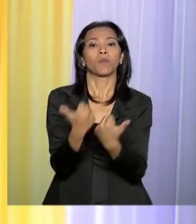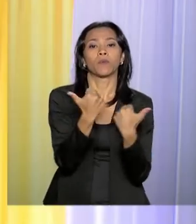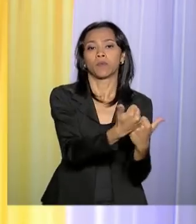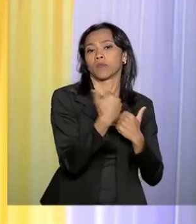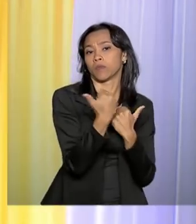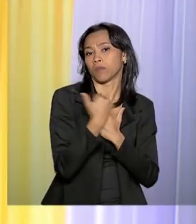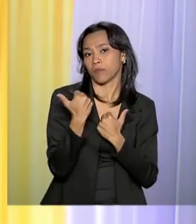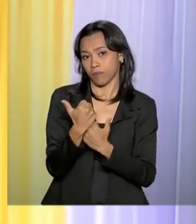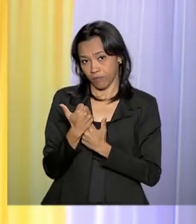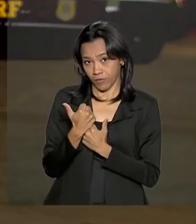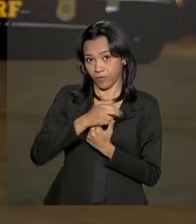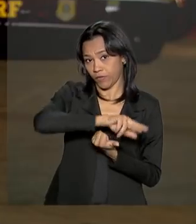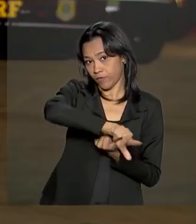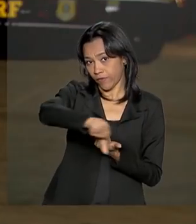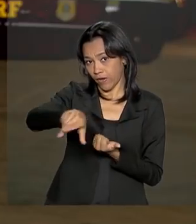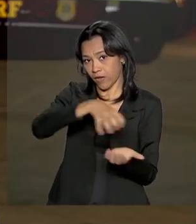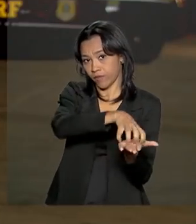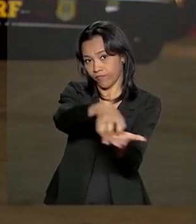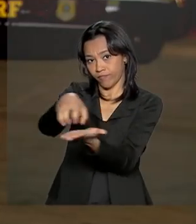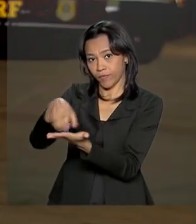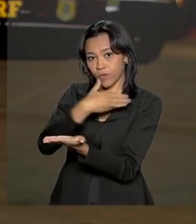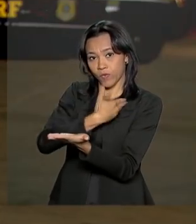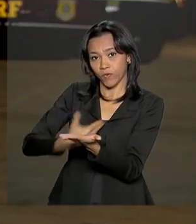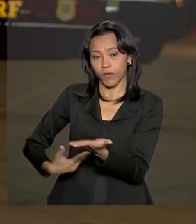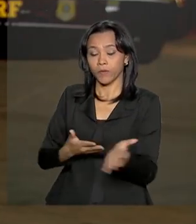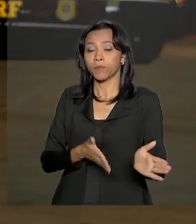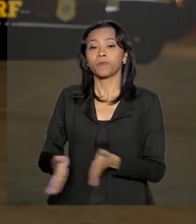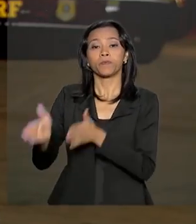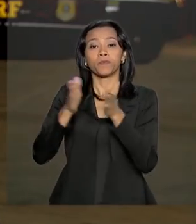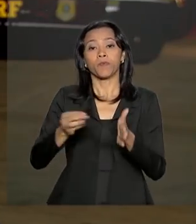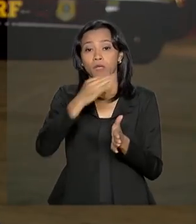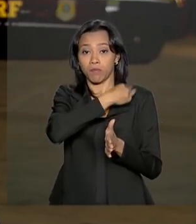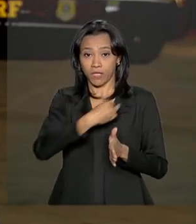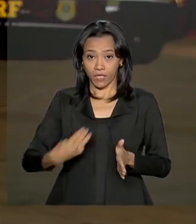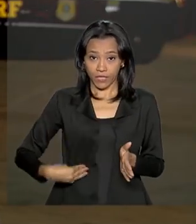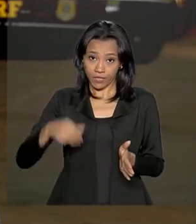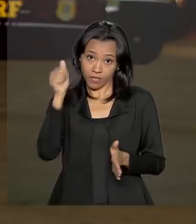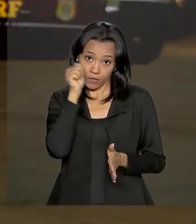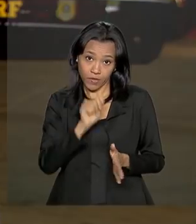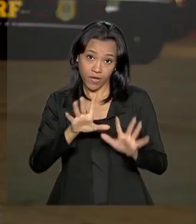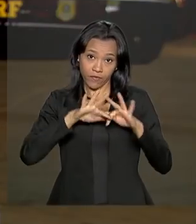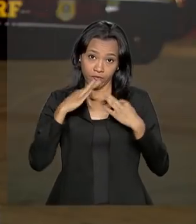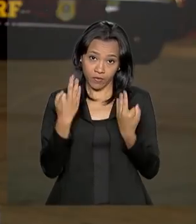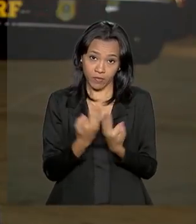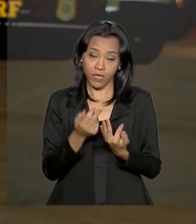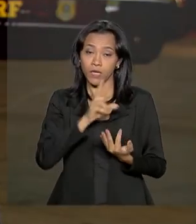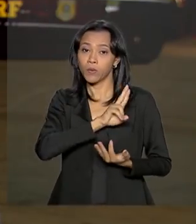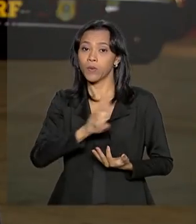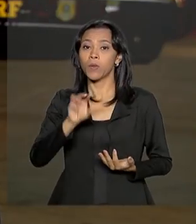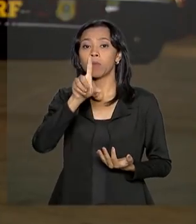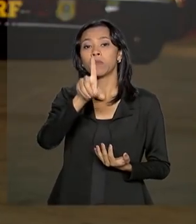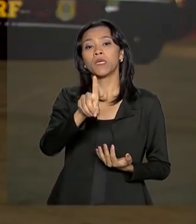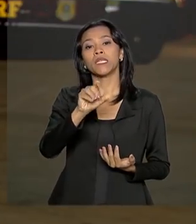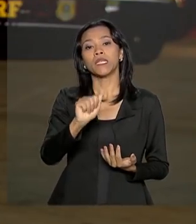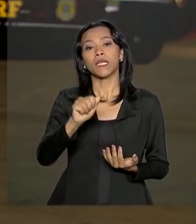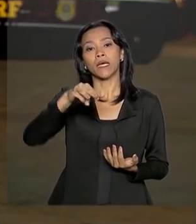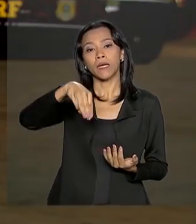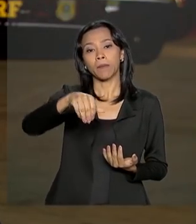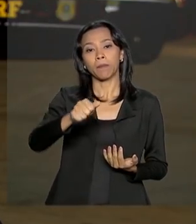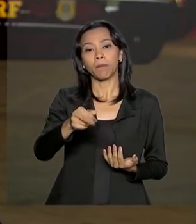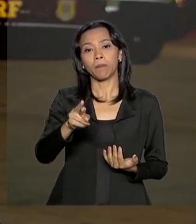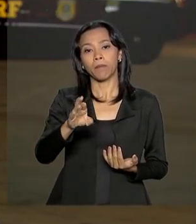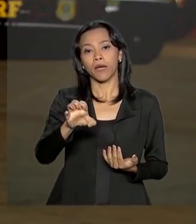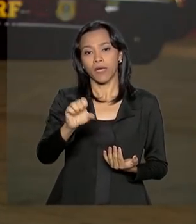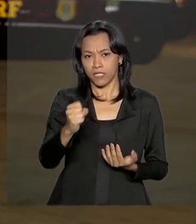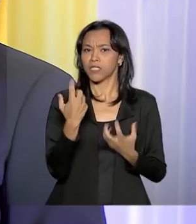interinstitucional. A ministra da Mulher, Família e Direitos Humanos, Damaris Alves, defendeu a atuação da